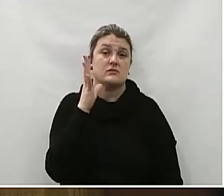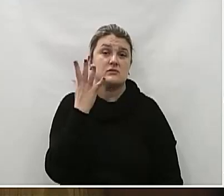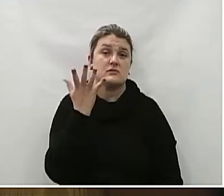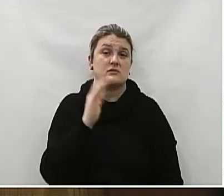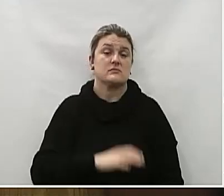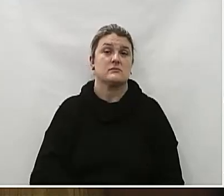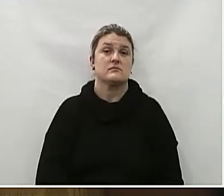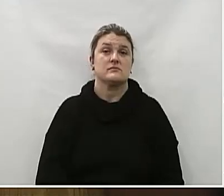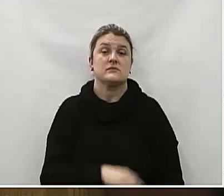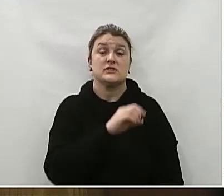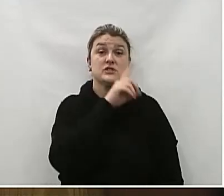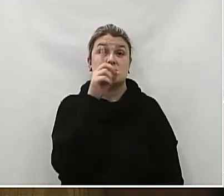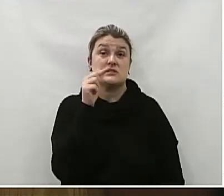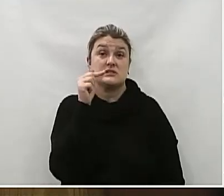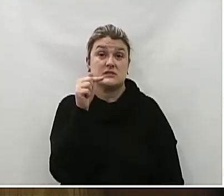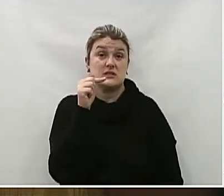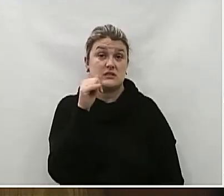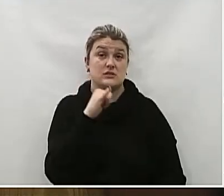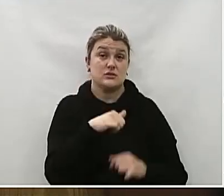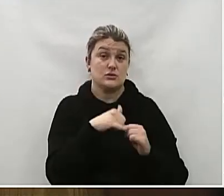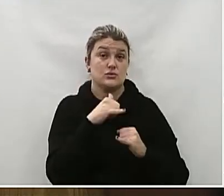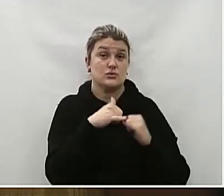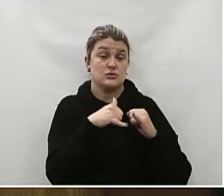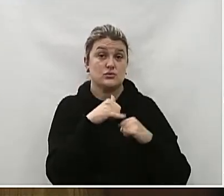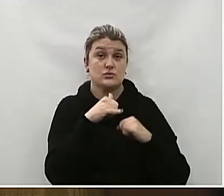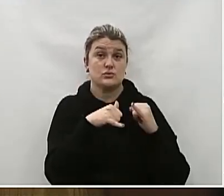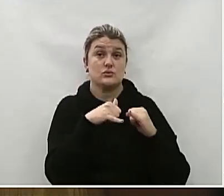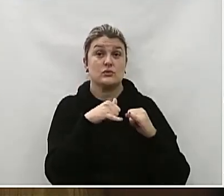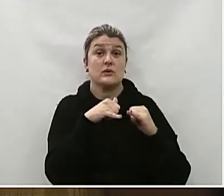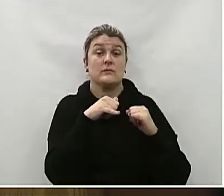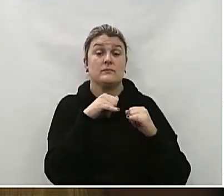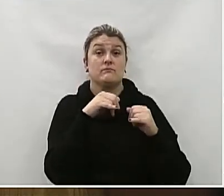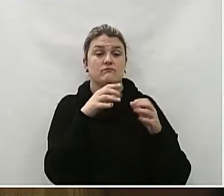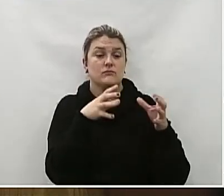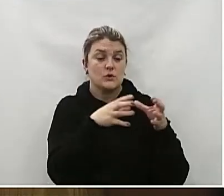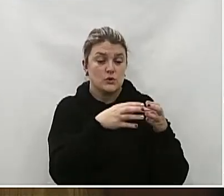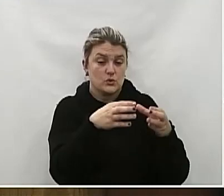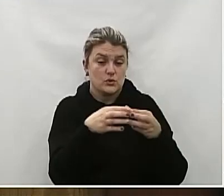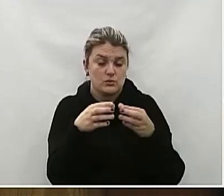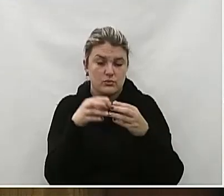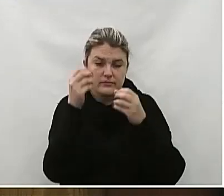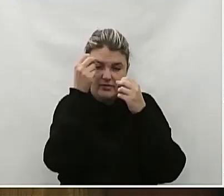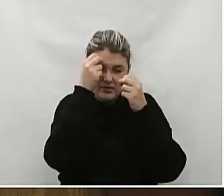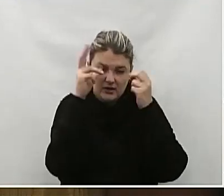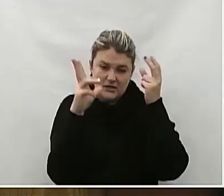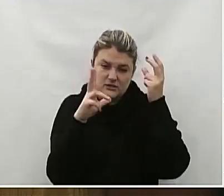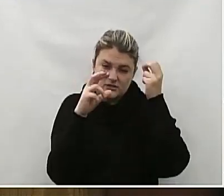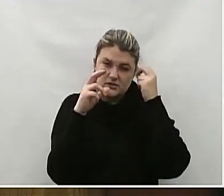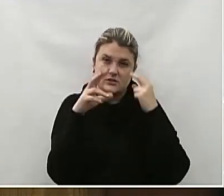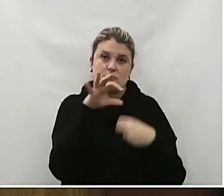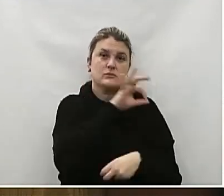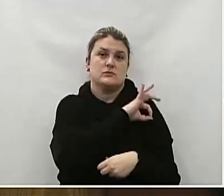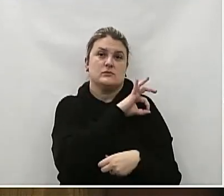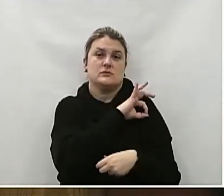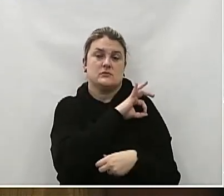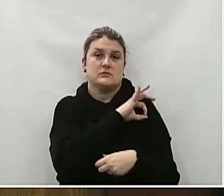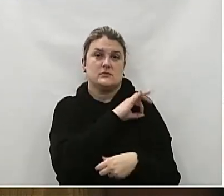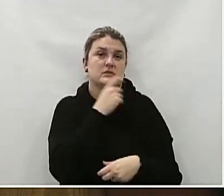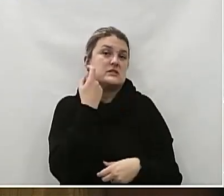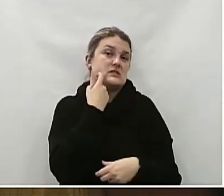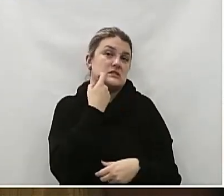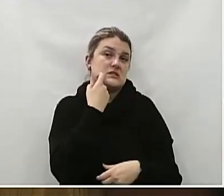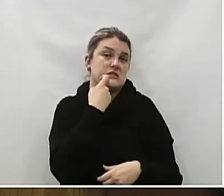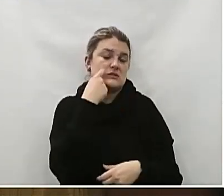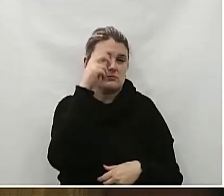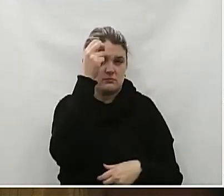No dia 7 de junho Do presente ano As equipes Das agências locais De inteligência Do 27º Batalhão 6º